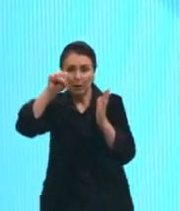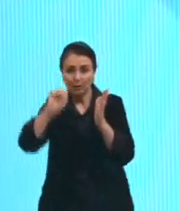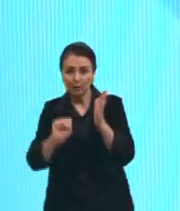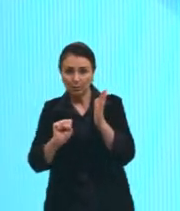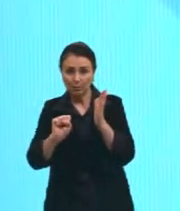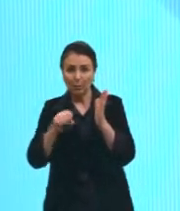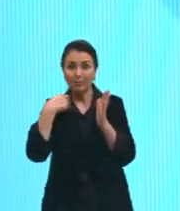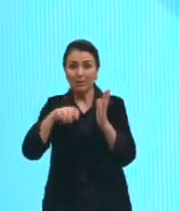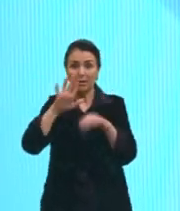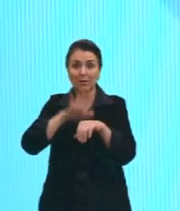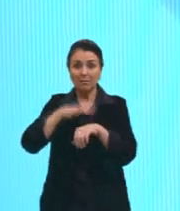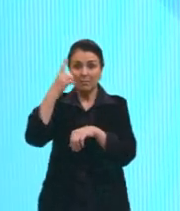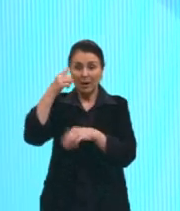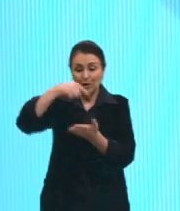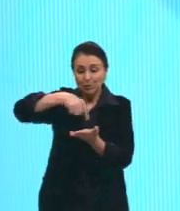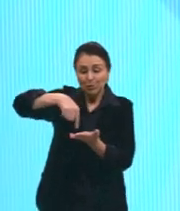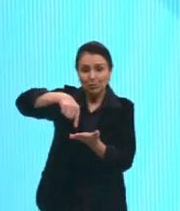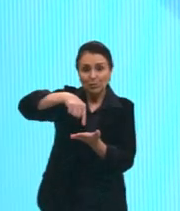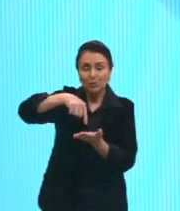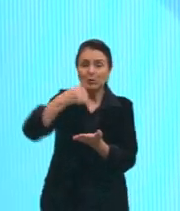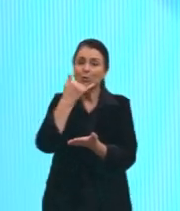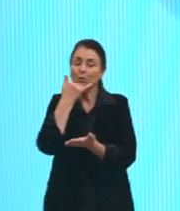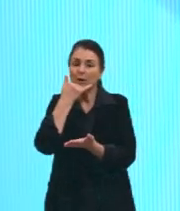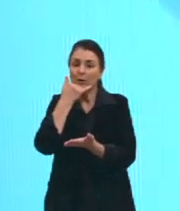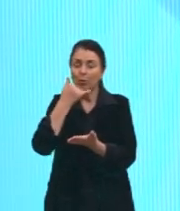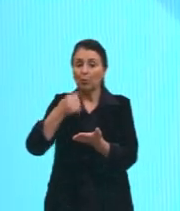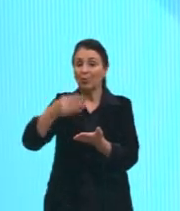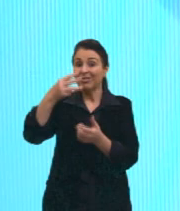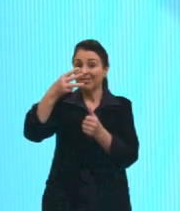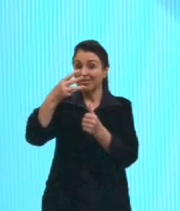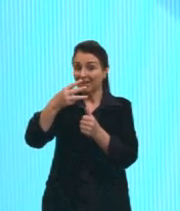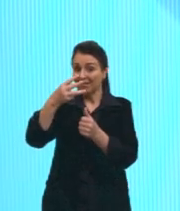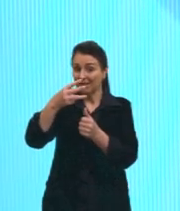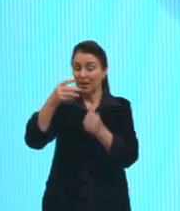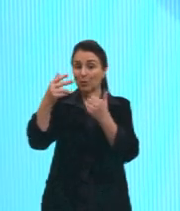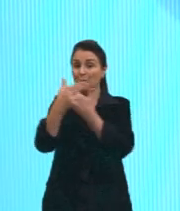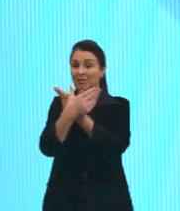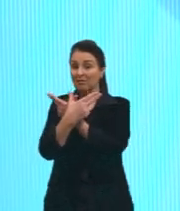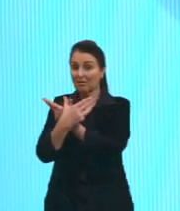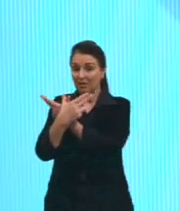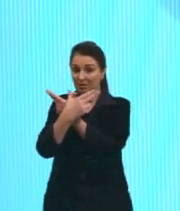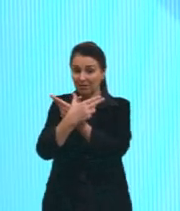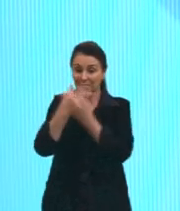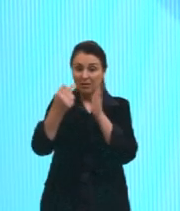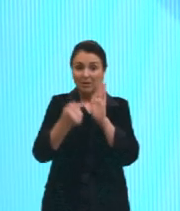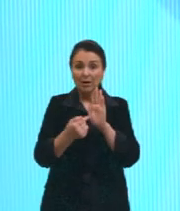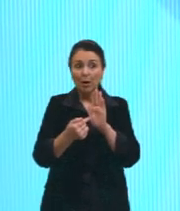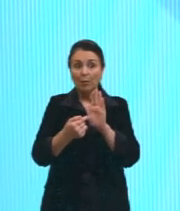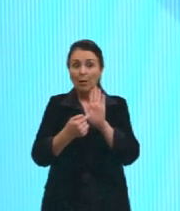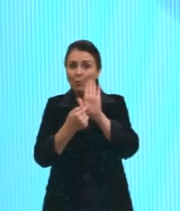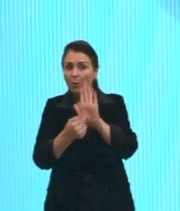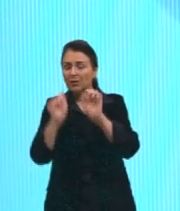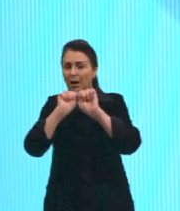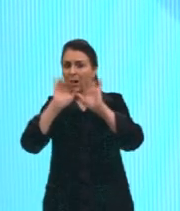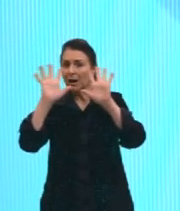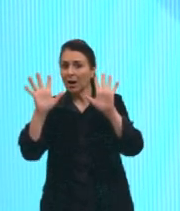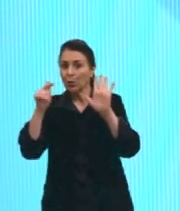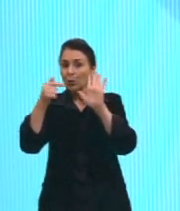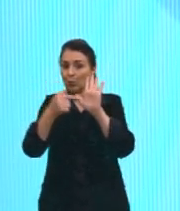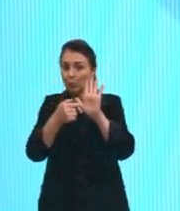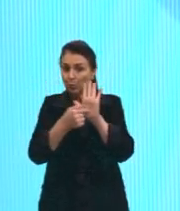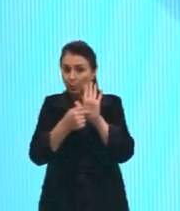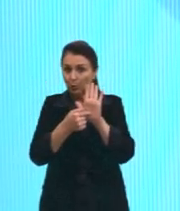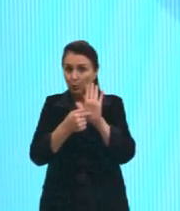terceiro GPS, desculpa, um terceiro satélite, para mostrar exatamente esse ponto. Olha aqui,